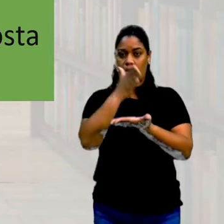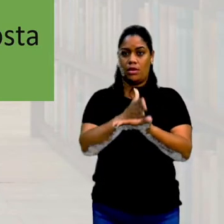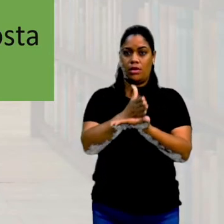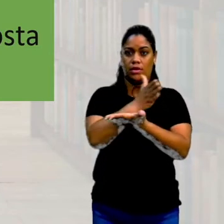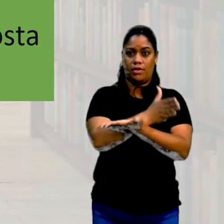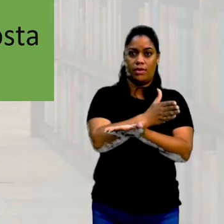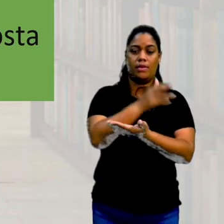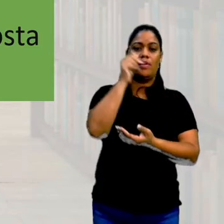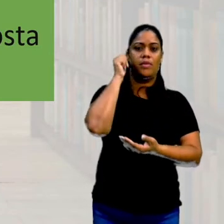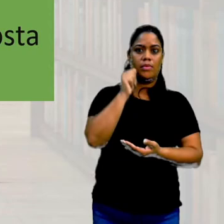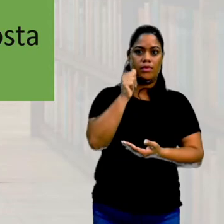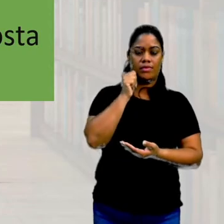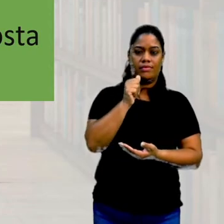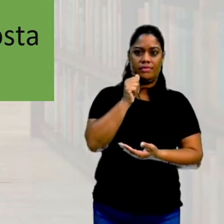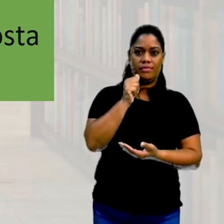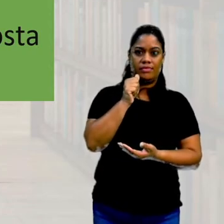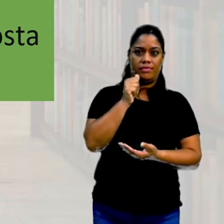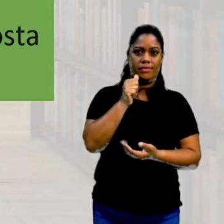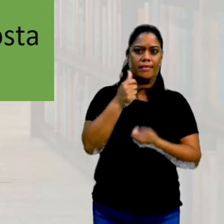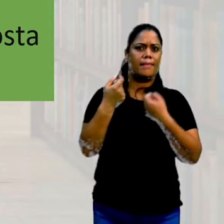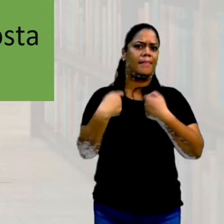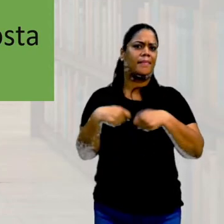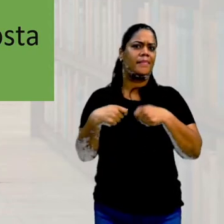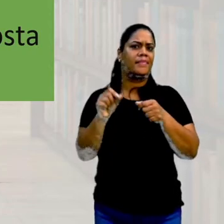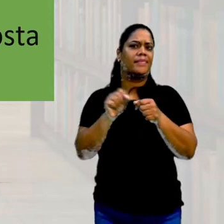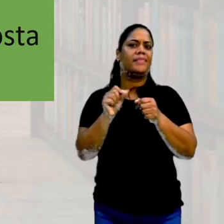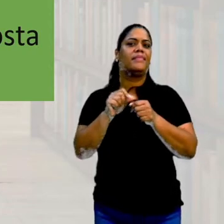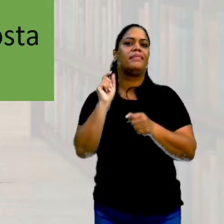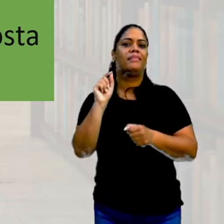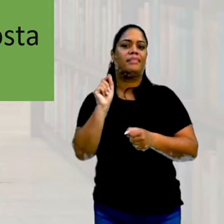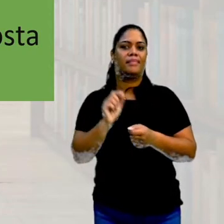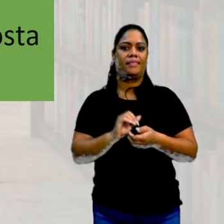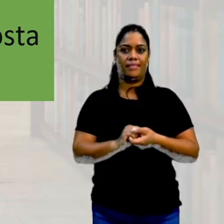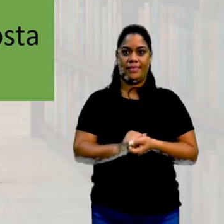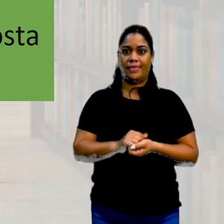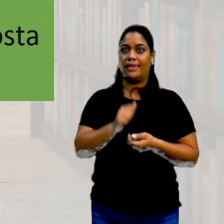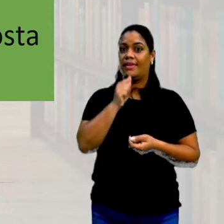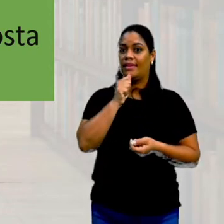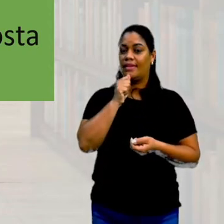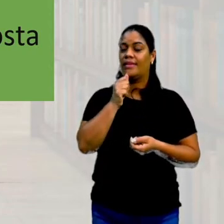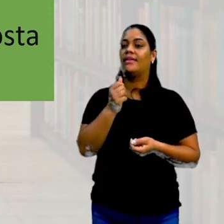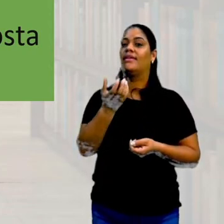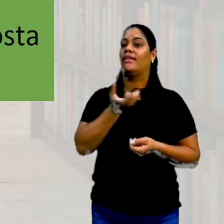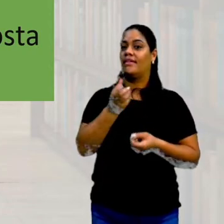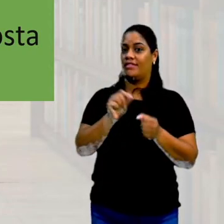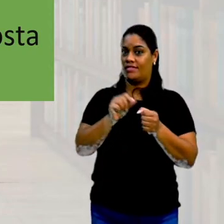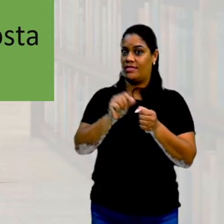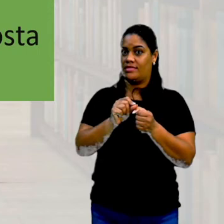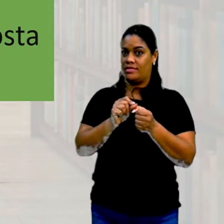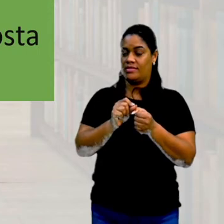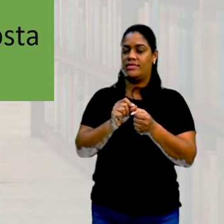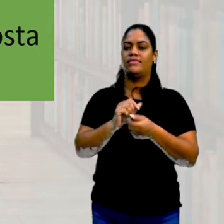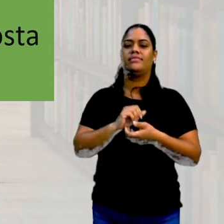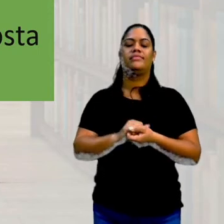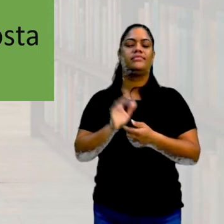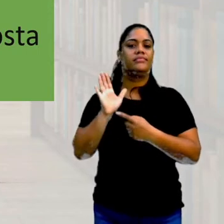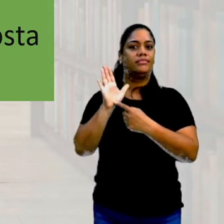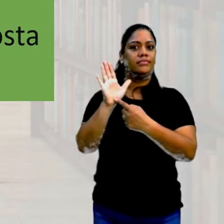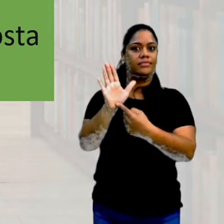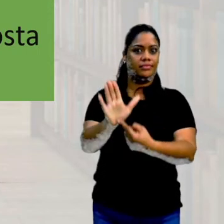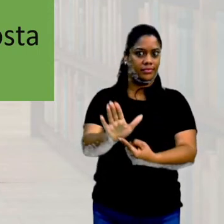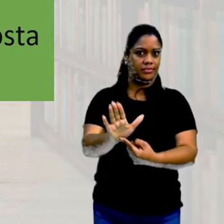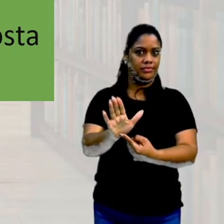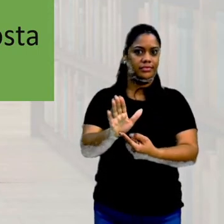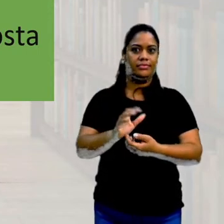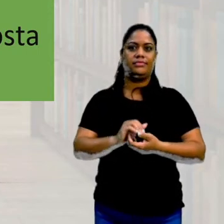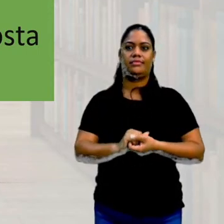são mulheres. O a gente, então, precisa fazer? Se a gente ainda quer fazer uma pesquisa amostral e que a gente leve em